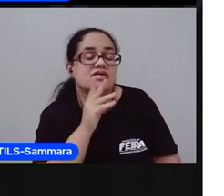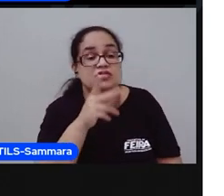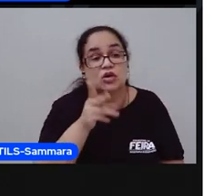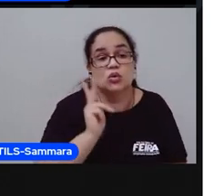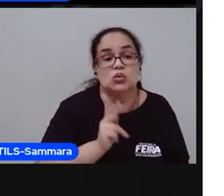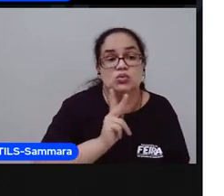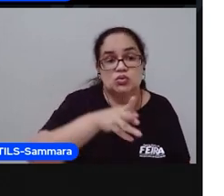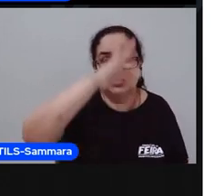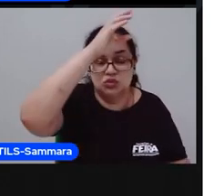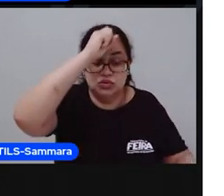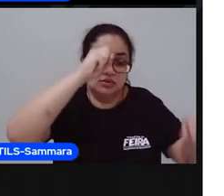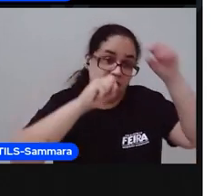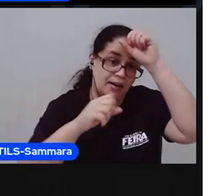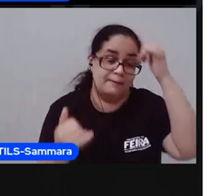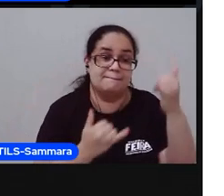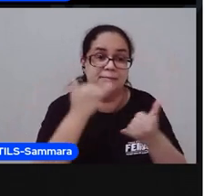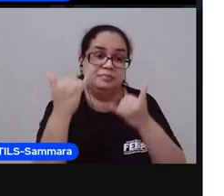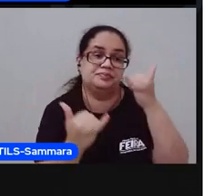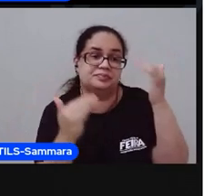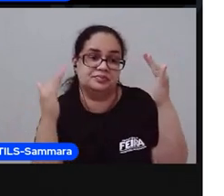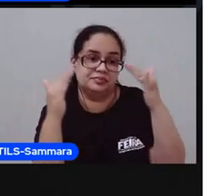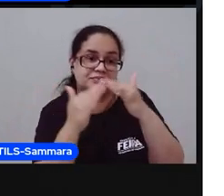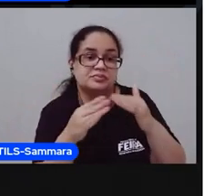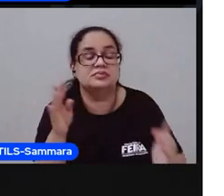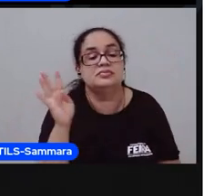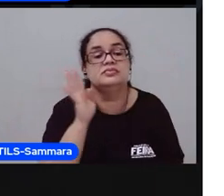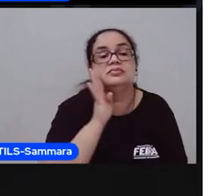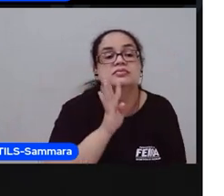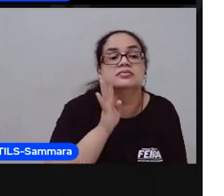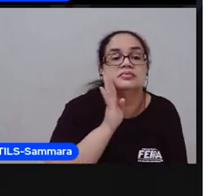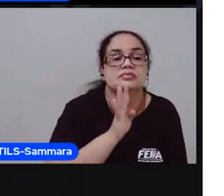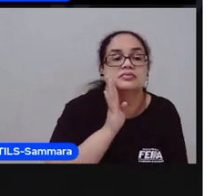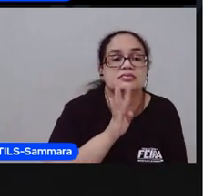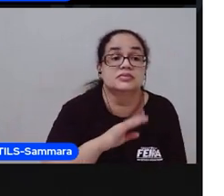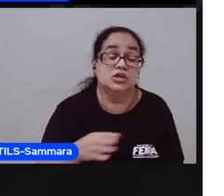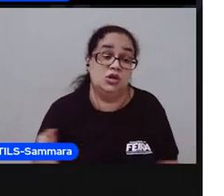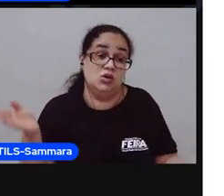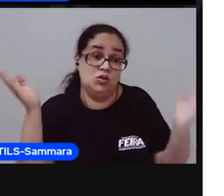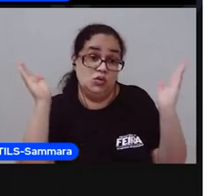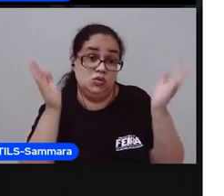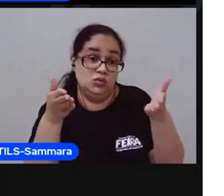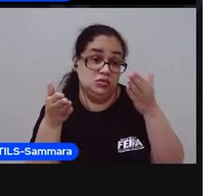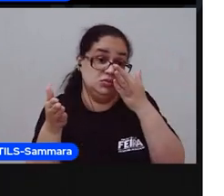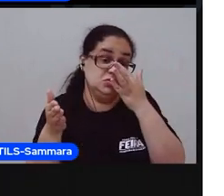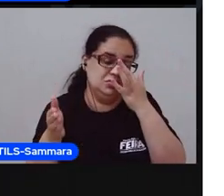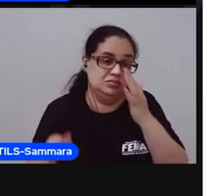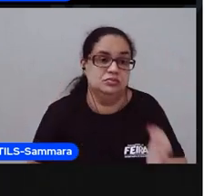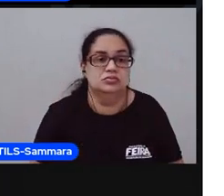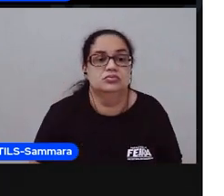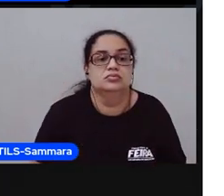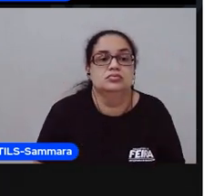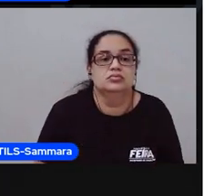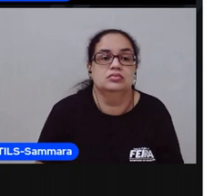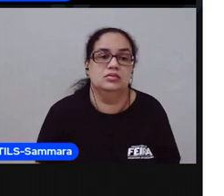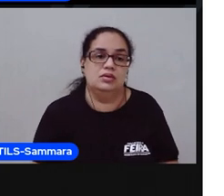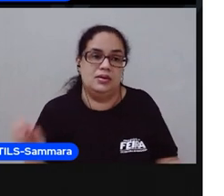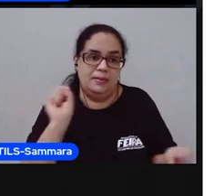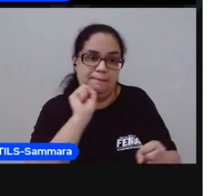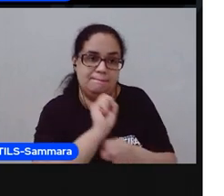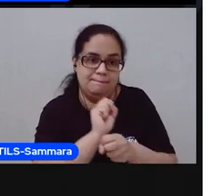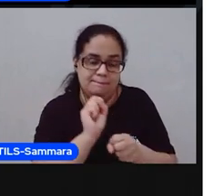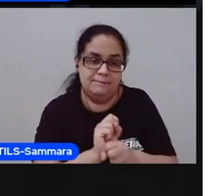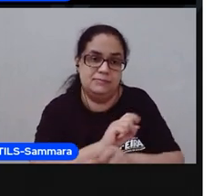aprendendo e se divertindo em casa. Que legal! Agora, a gente vai parar aqui a